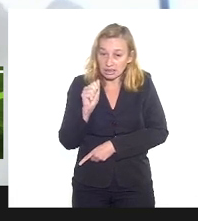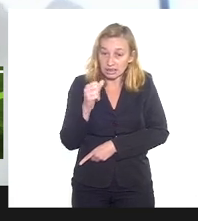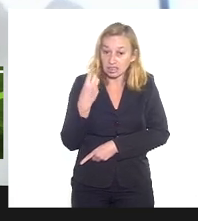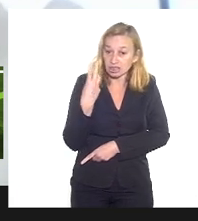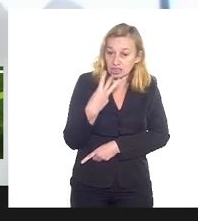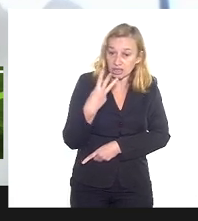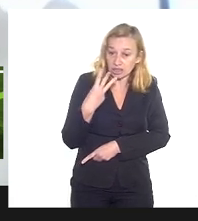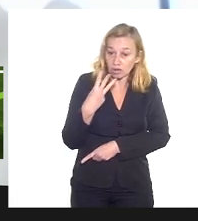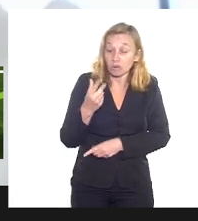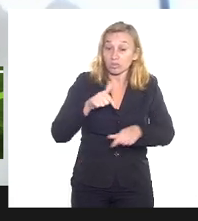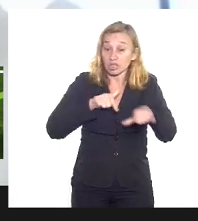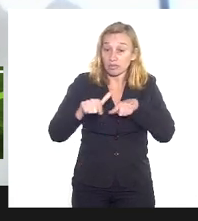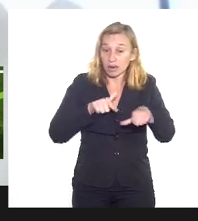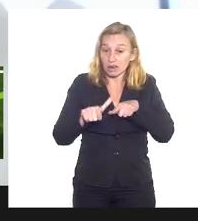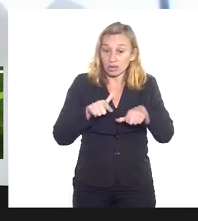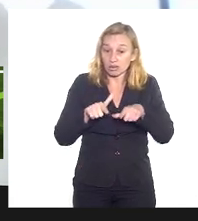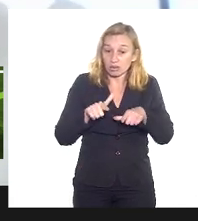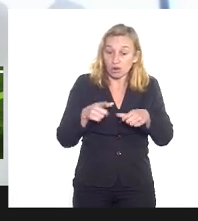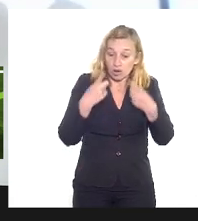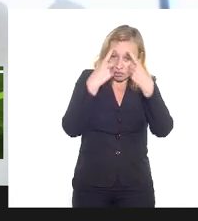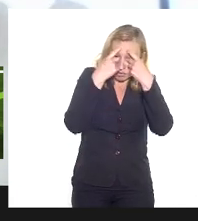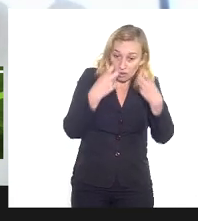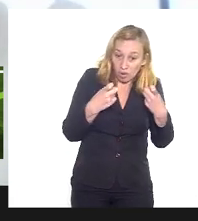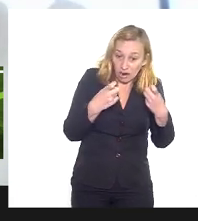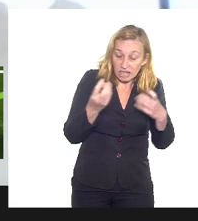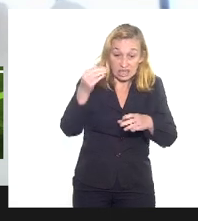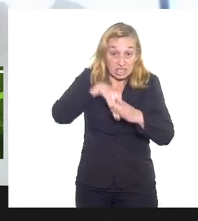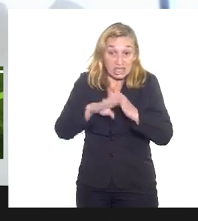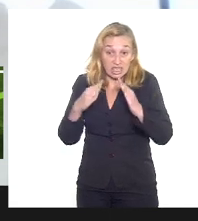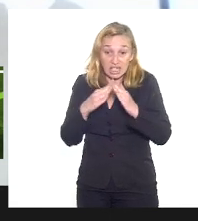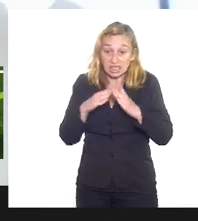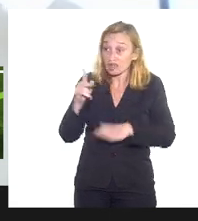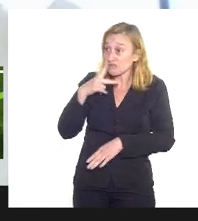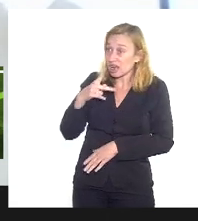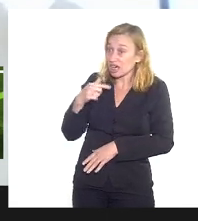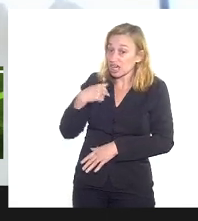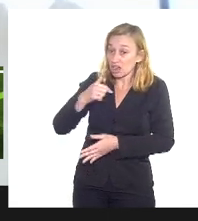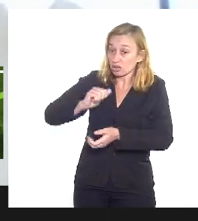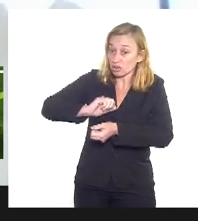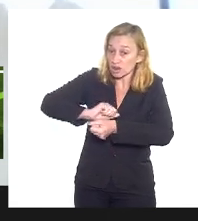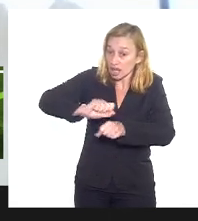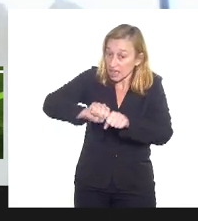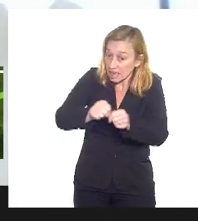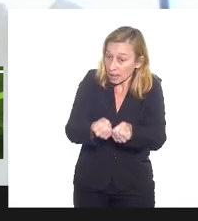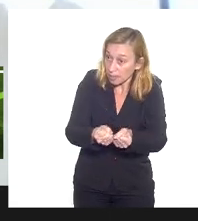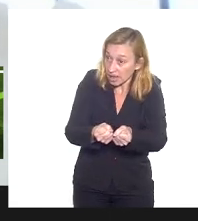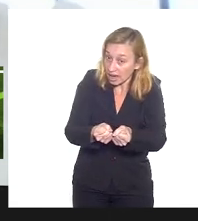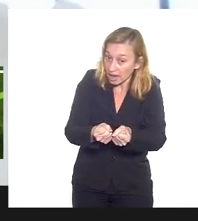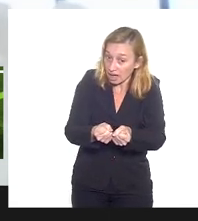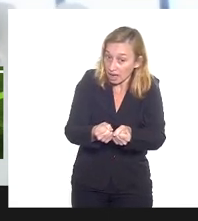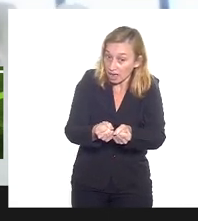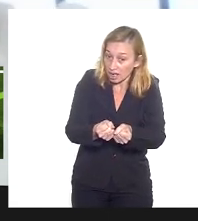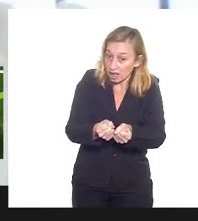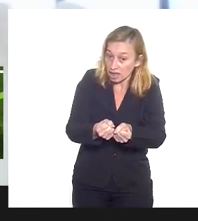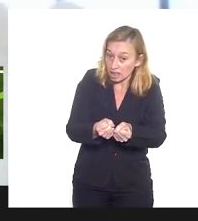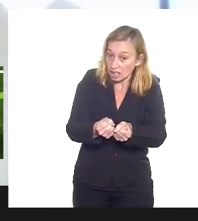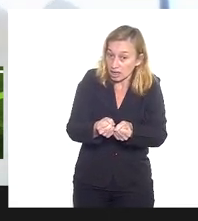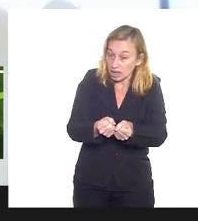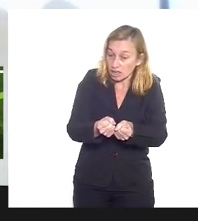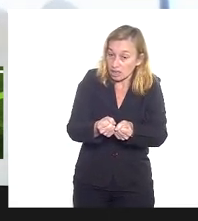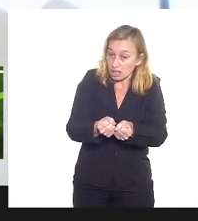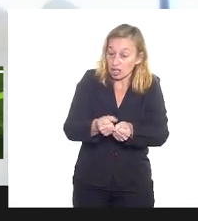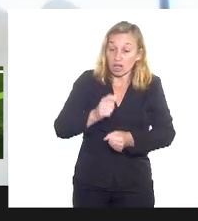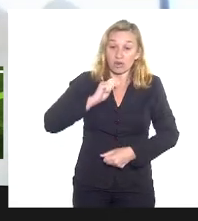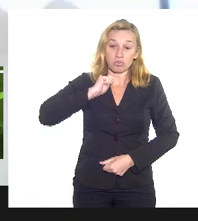com violência doméstica se disserem para mim que eu tenho que quebrar meus ibas eu me entrego para que me